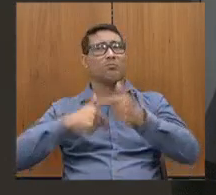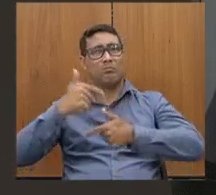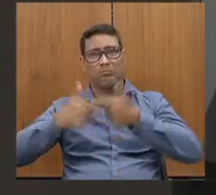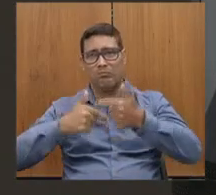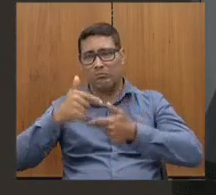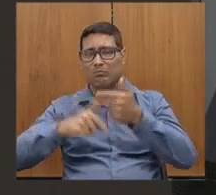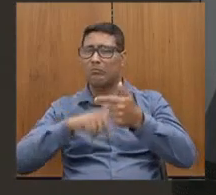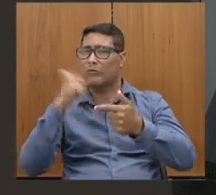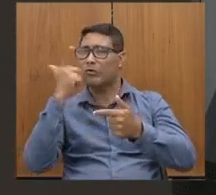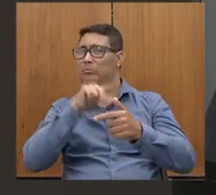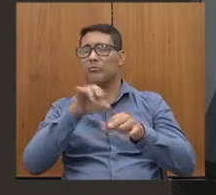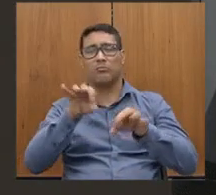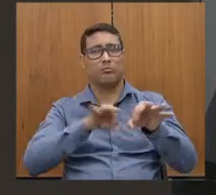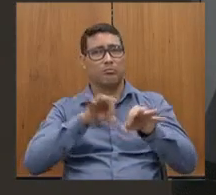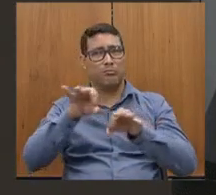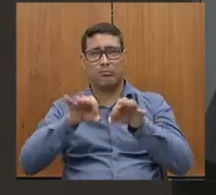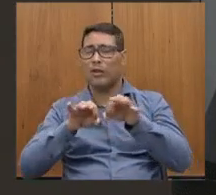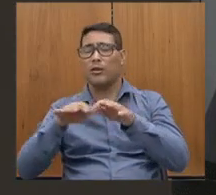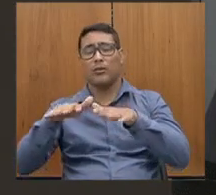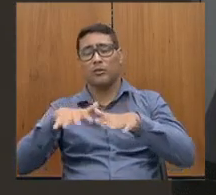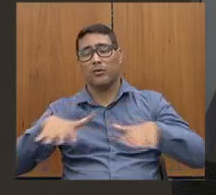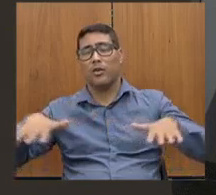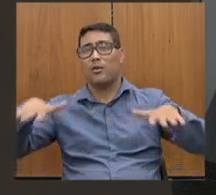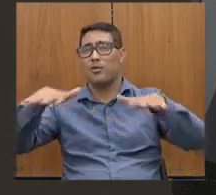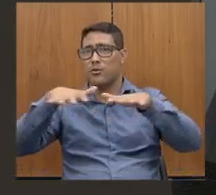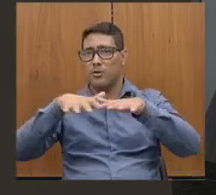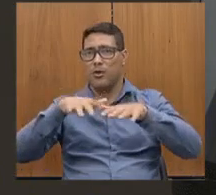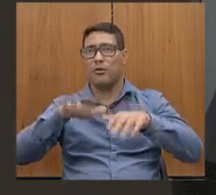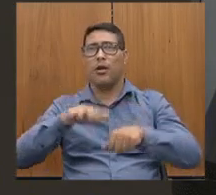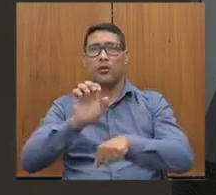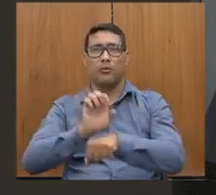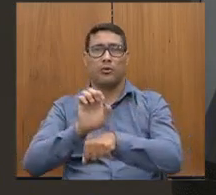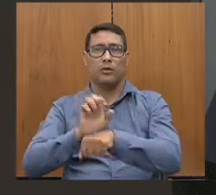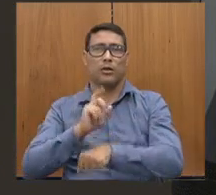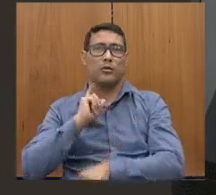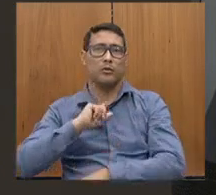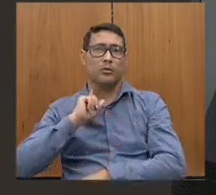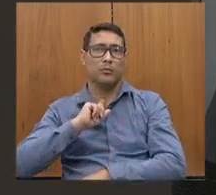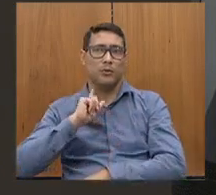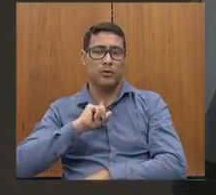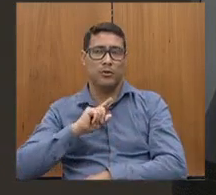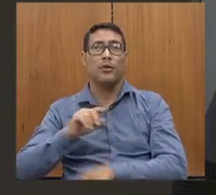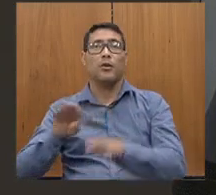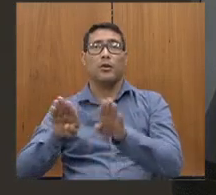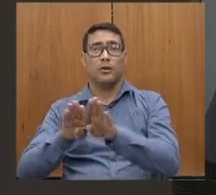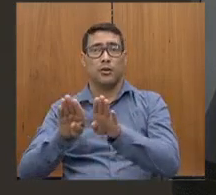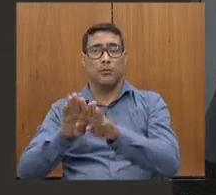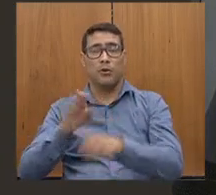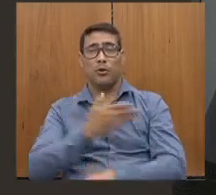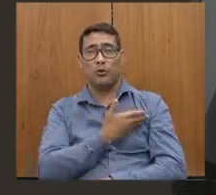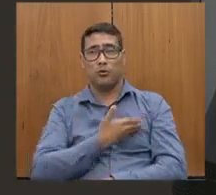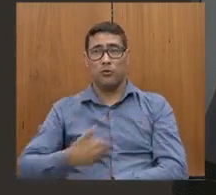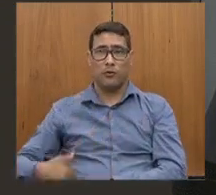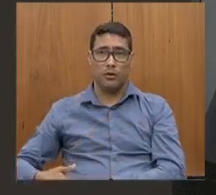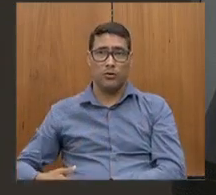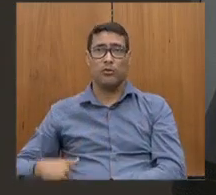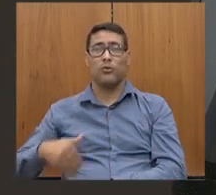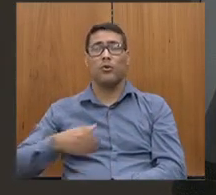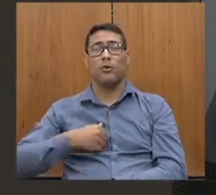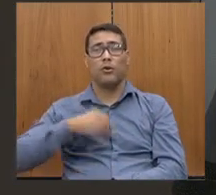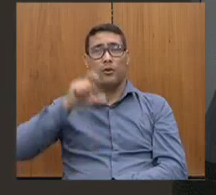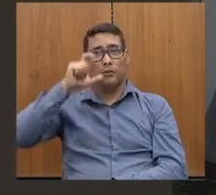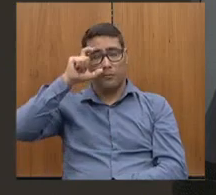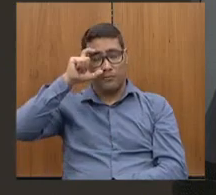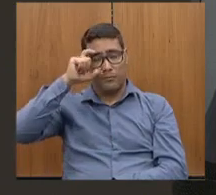pela nossa região, o nosso Estado de Minas Gerais, juntamente com o nosso governador Romeu Zema, e